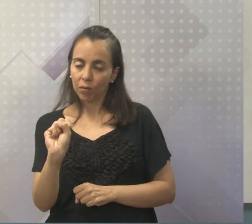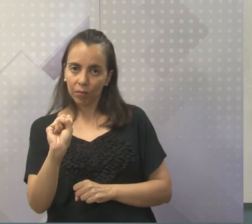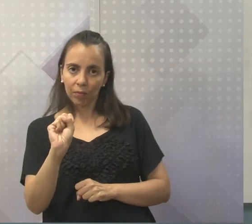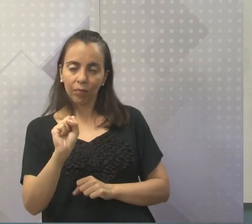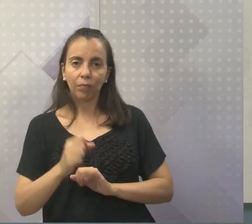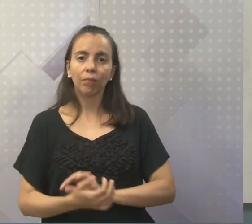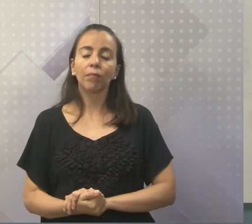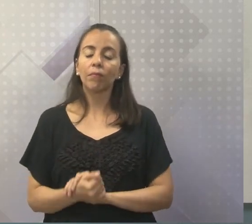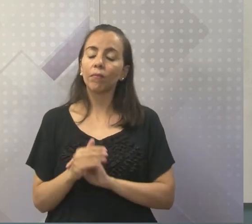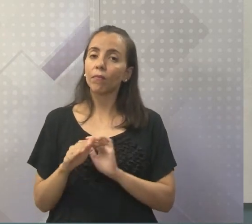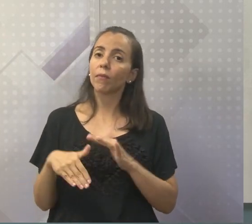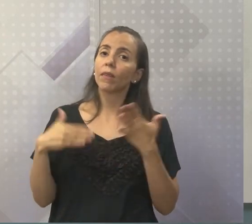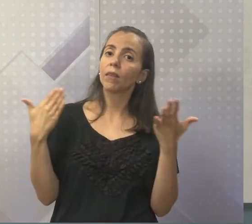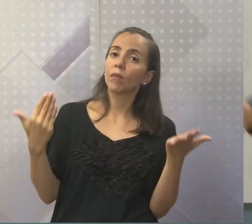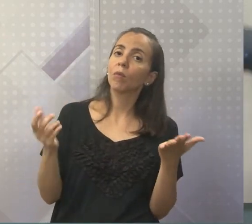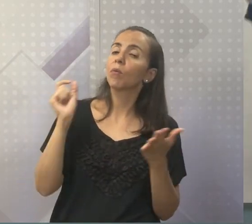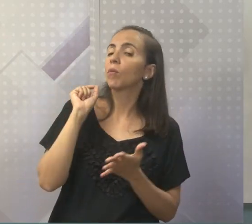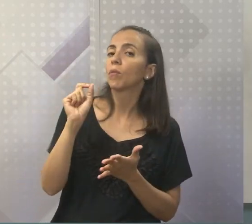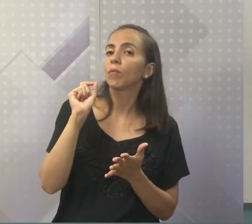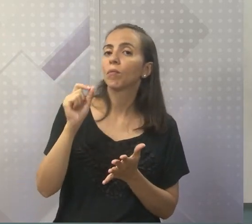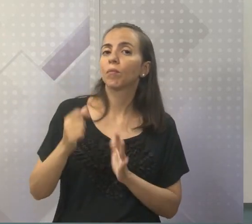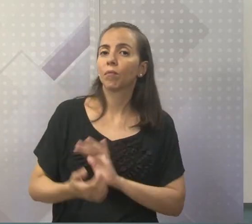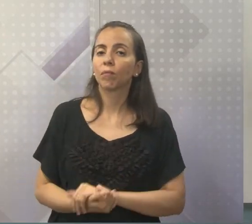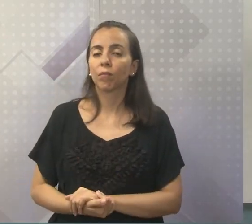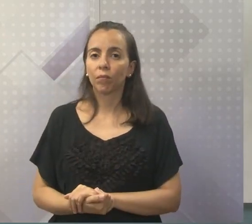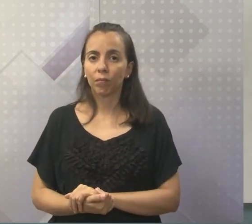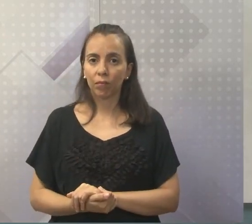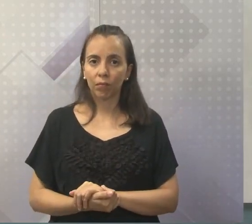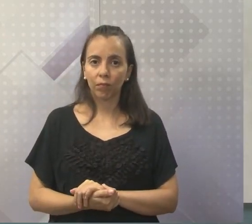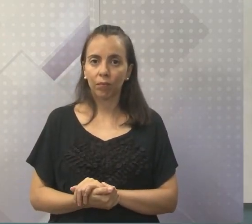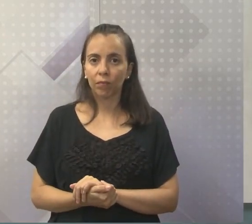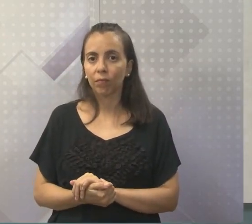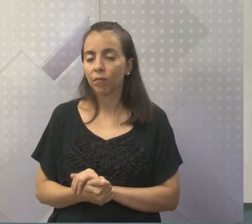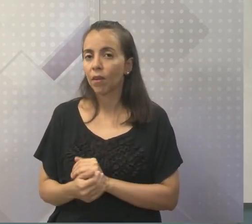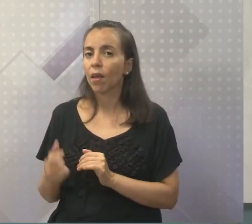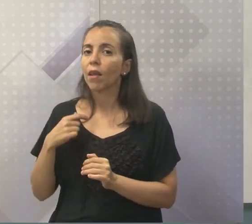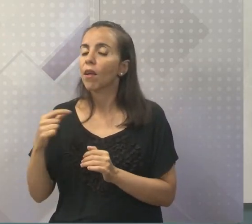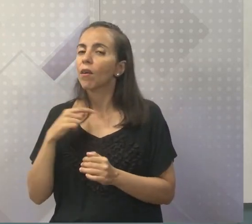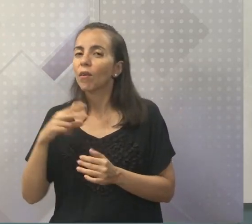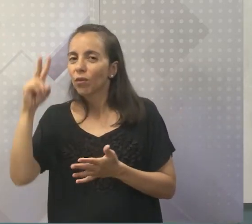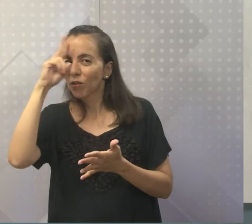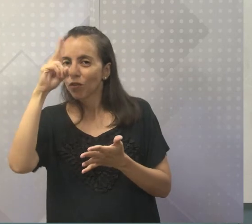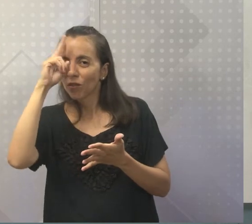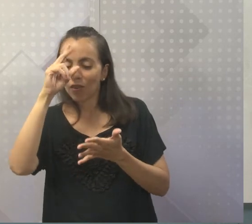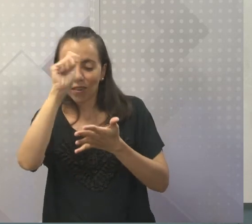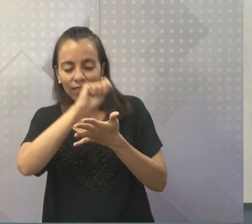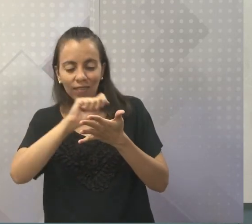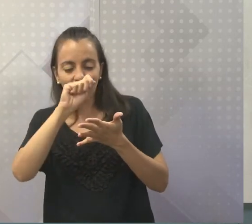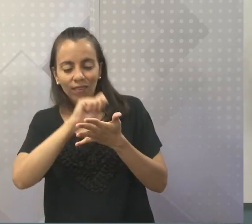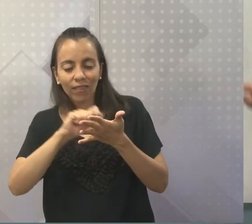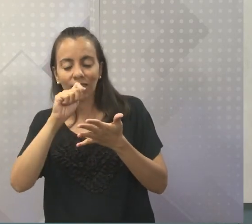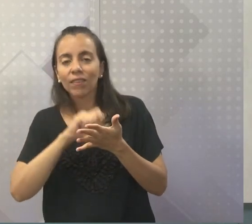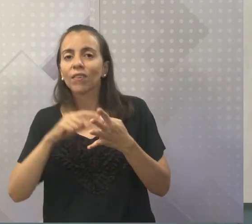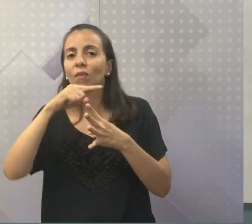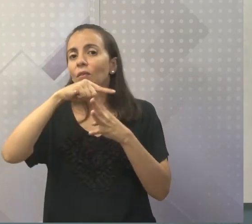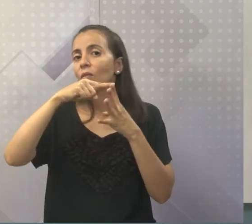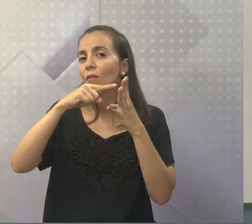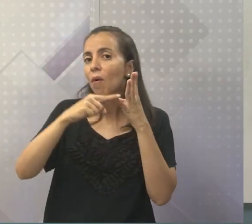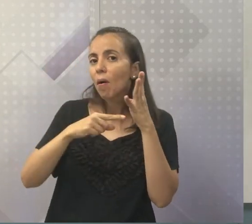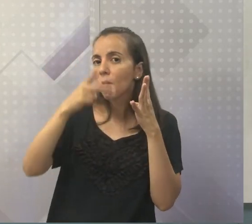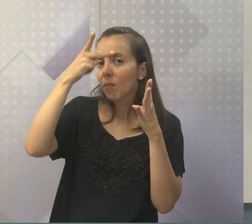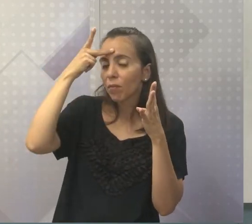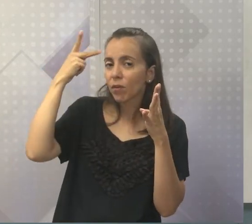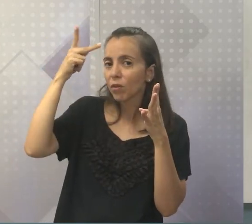Então, pessoal, vejam só. Essa foi uma pequena biografia e demonstração de alguns